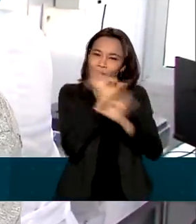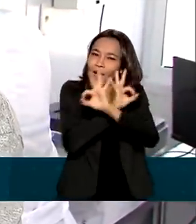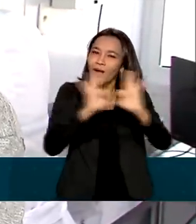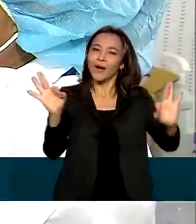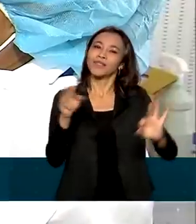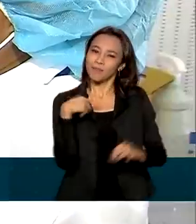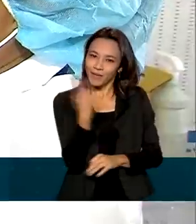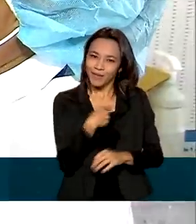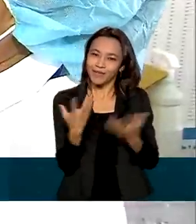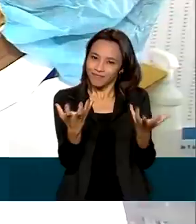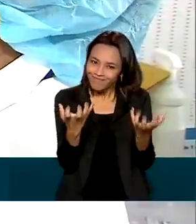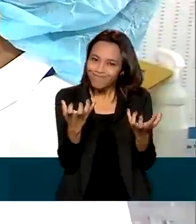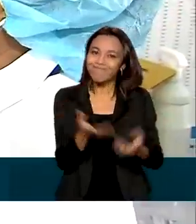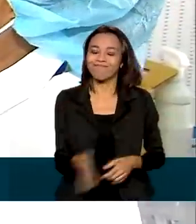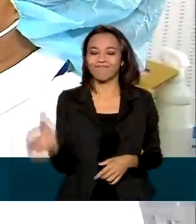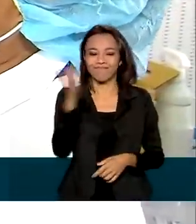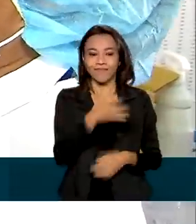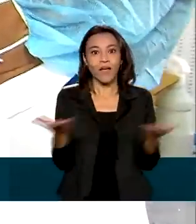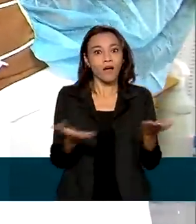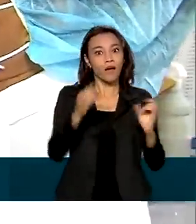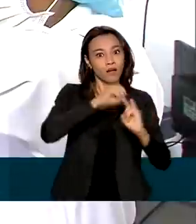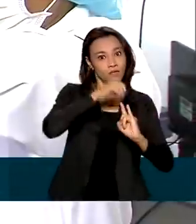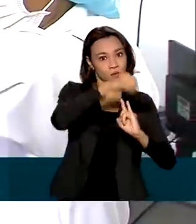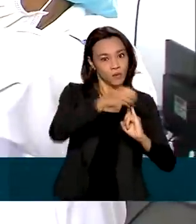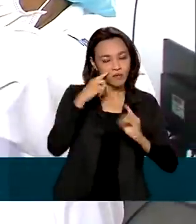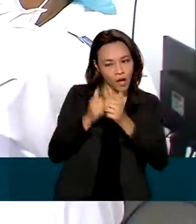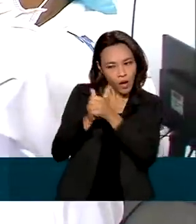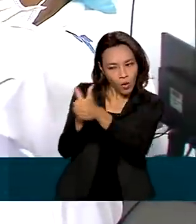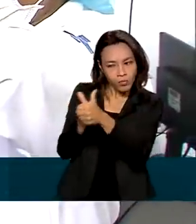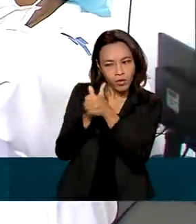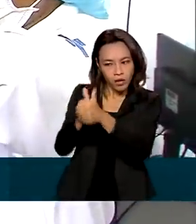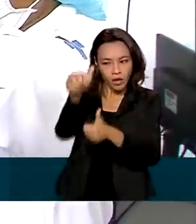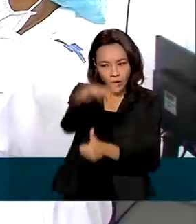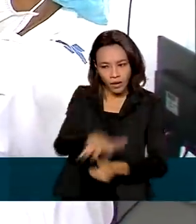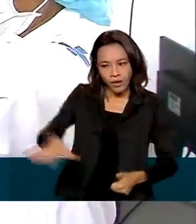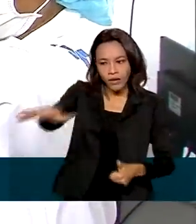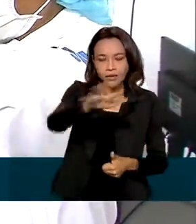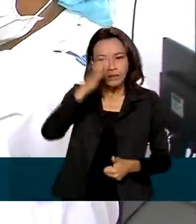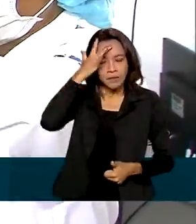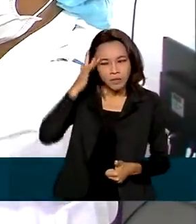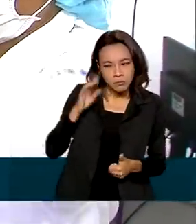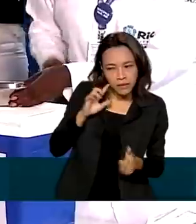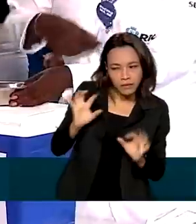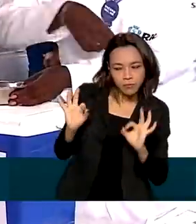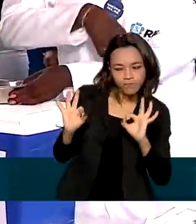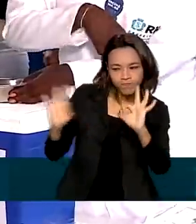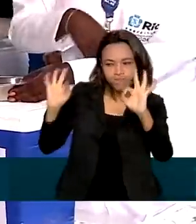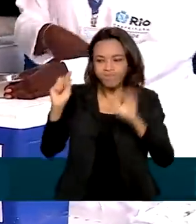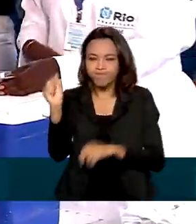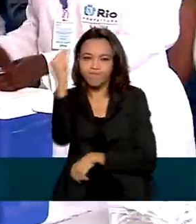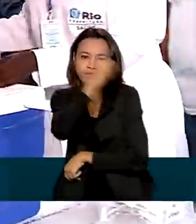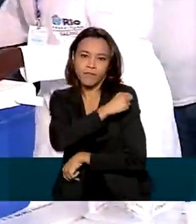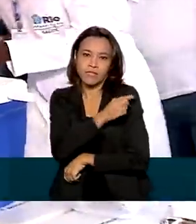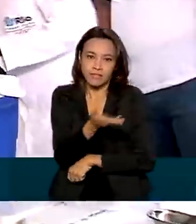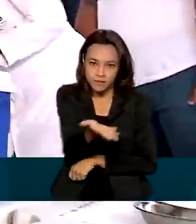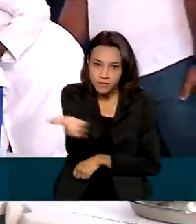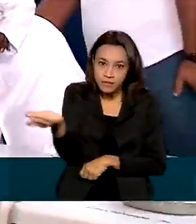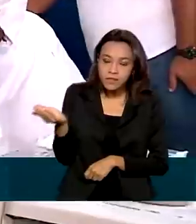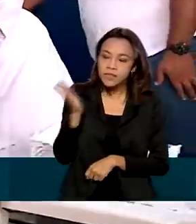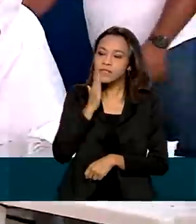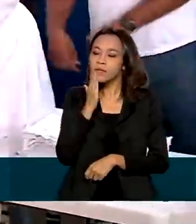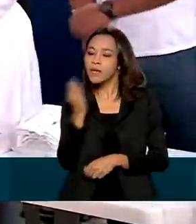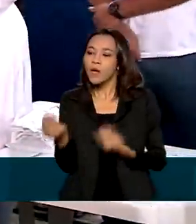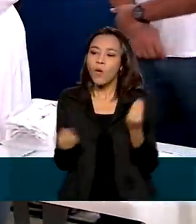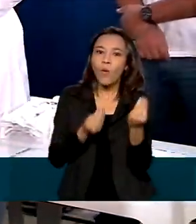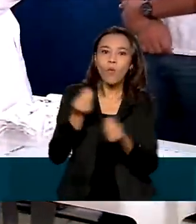é o que a gente estava esperando. Agora, a Fiocruz vai acompanhar esse público para analisar a efetividade da vacinação em massa e mapear o